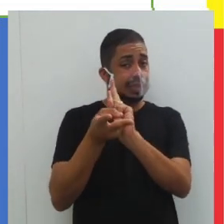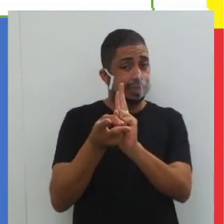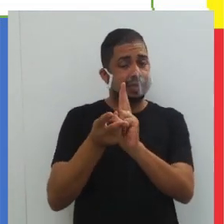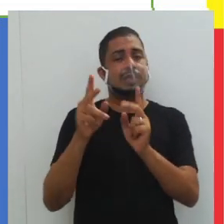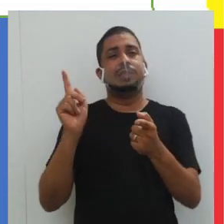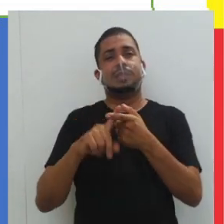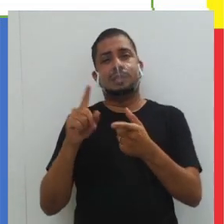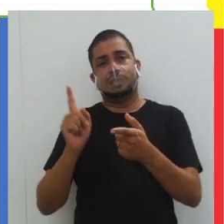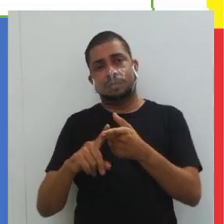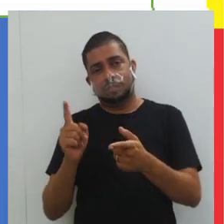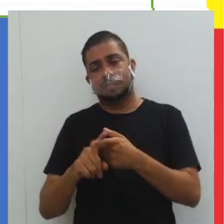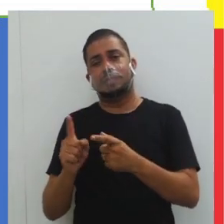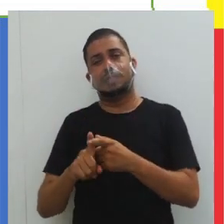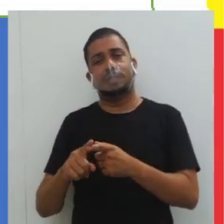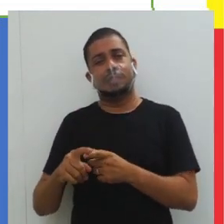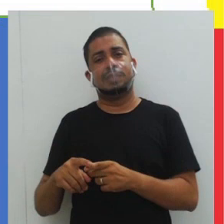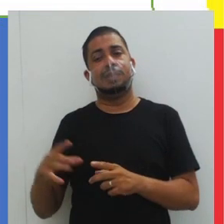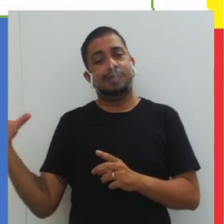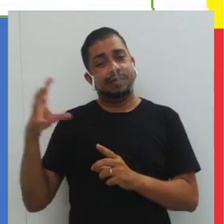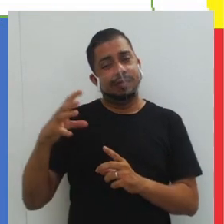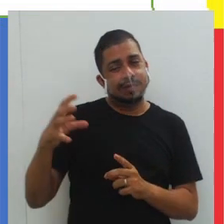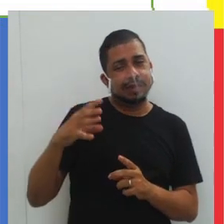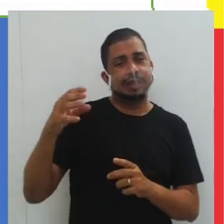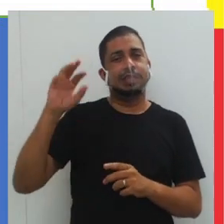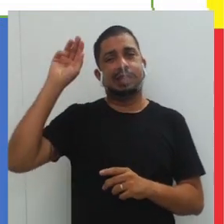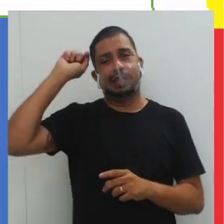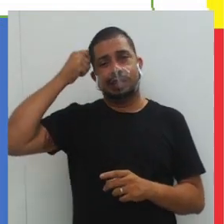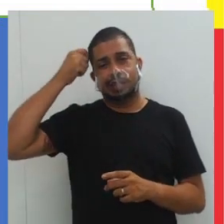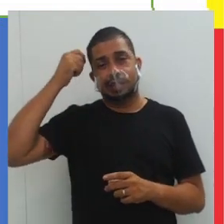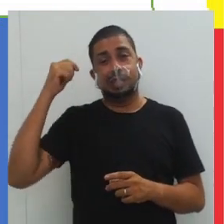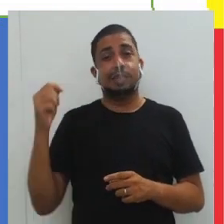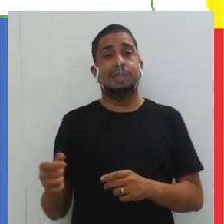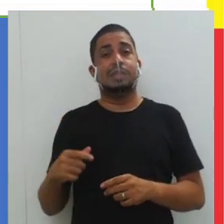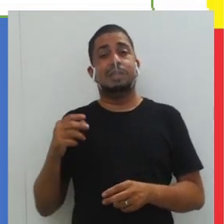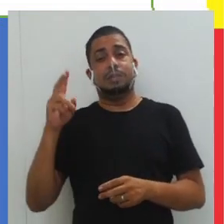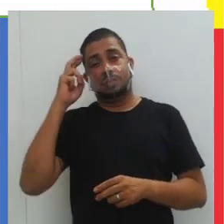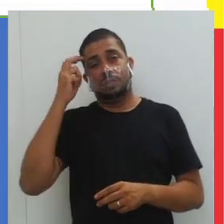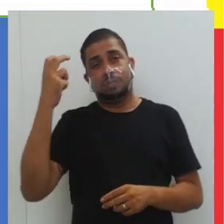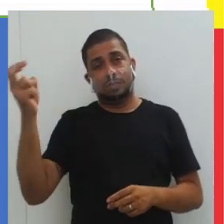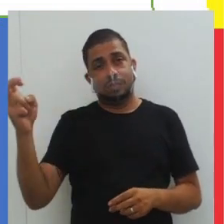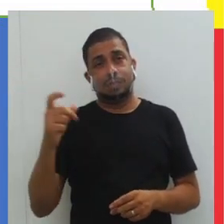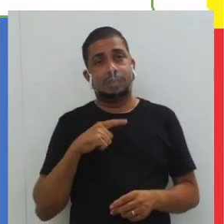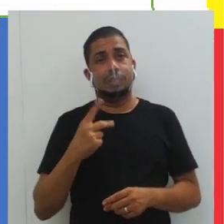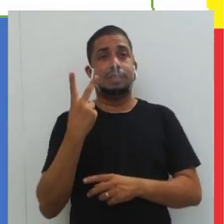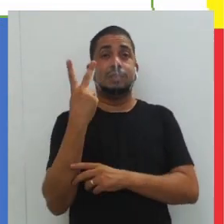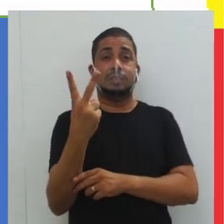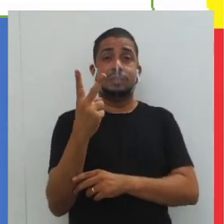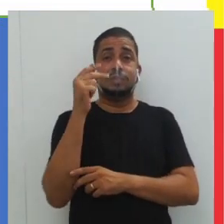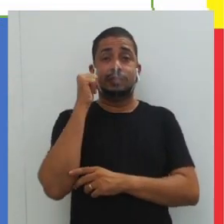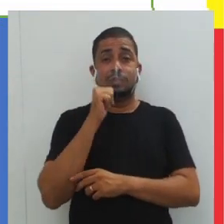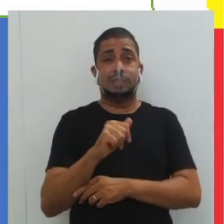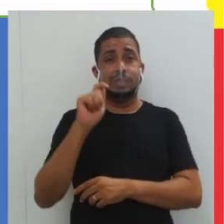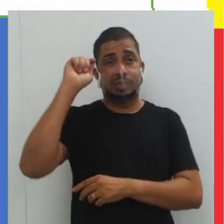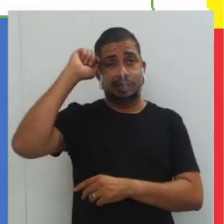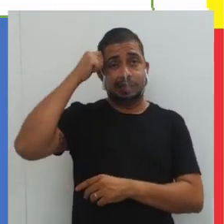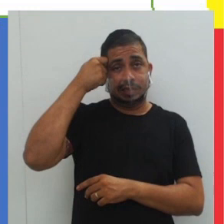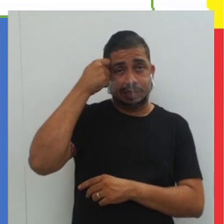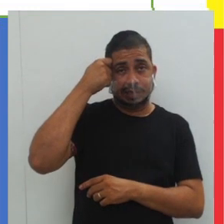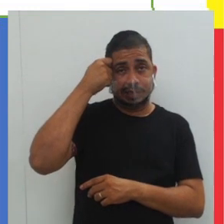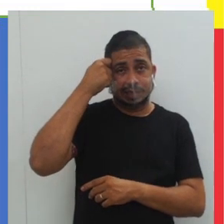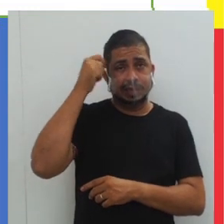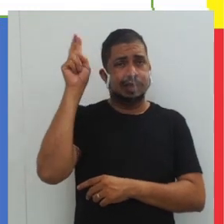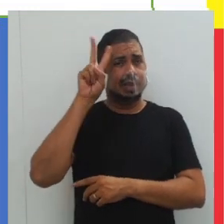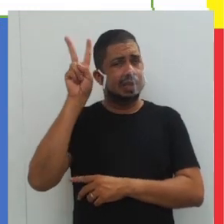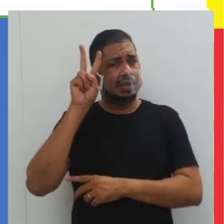negra também na tela. Nós observamos a questão cultural. Nós temos aí duas mulheres negras. Então,